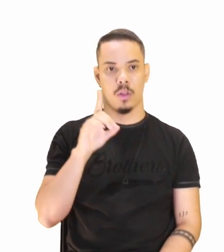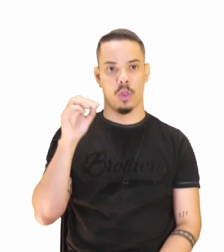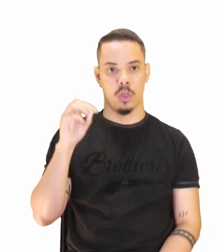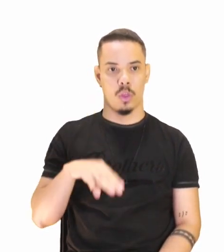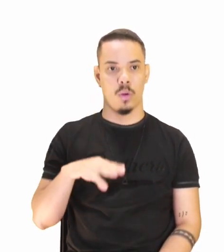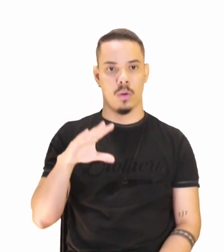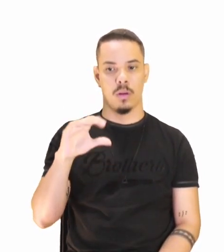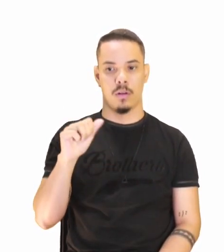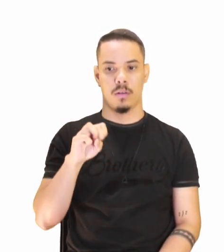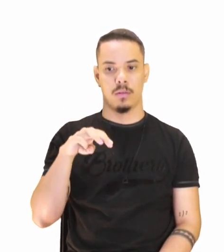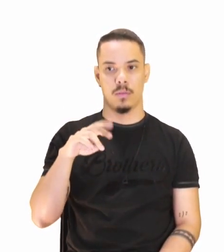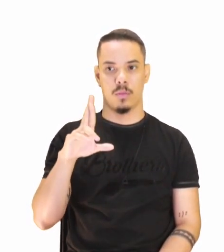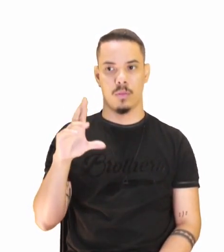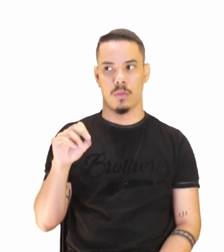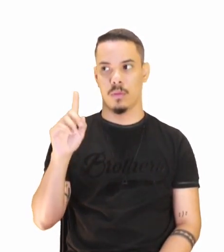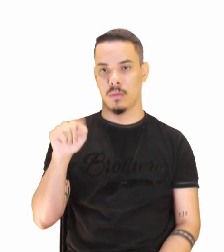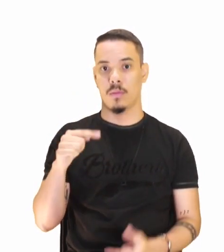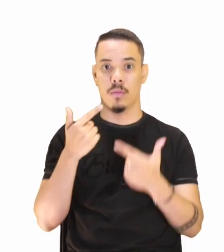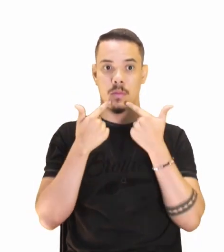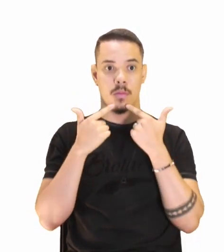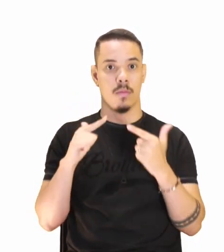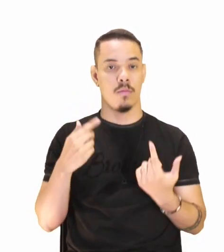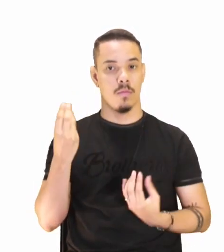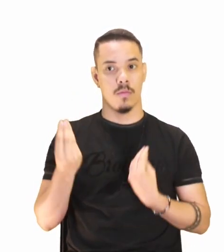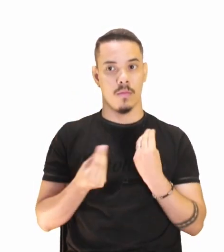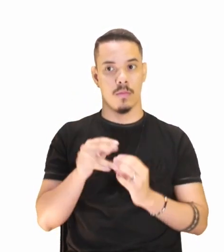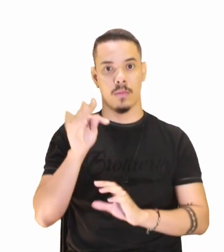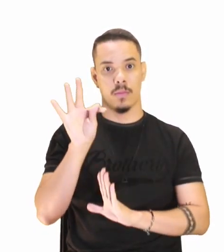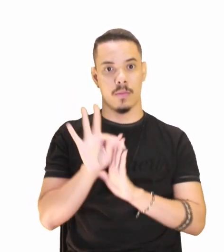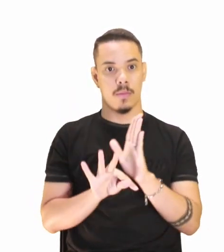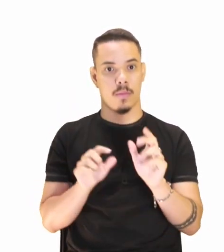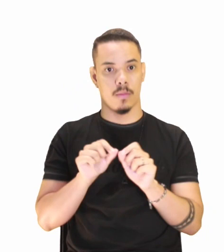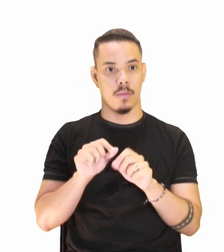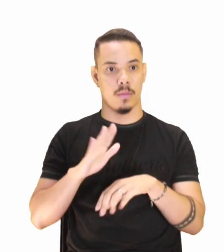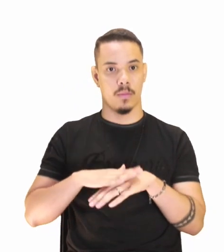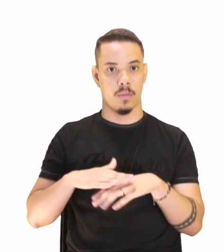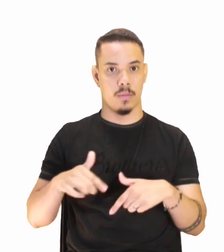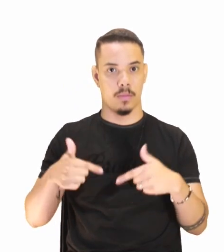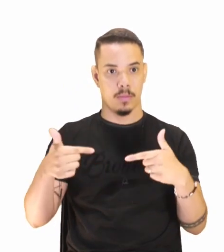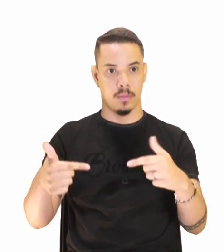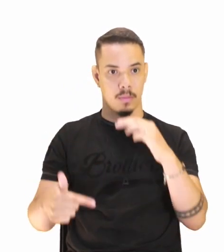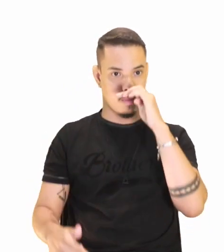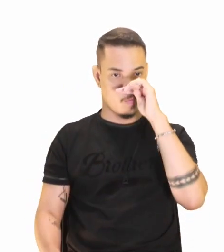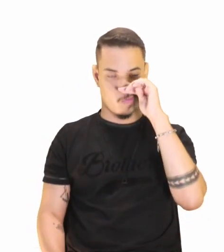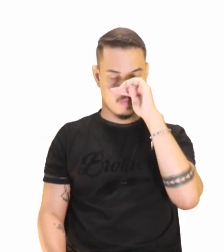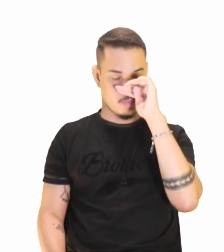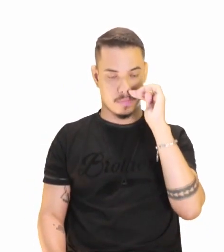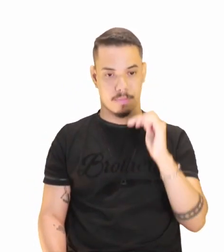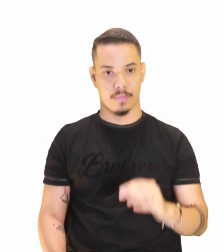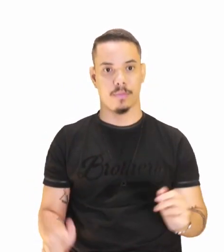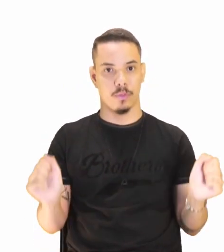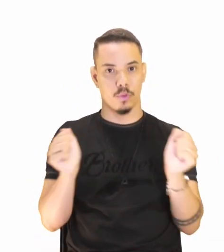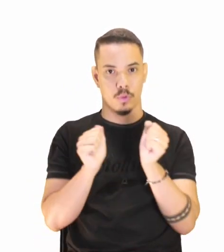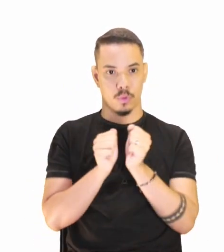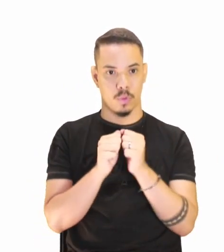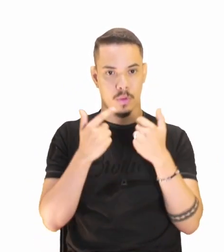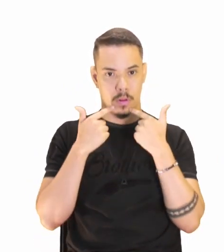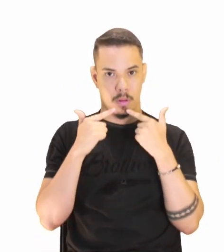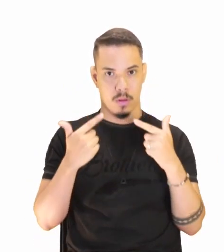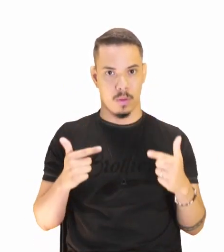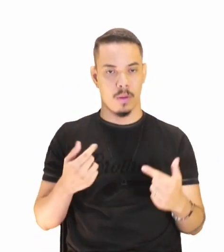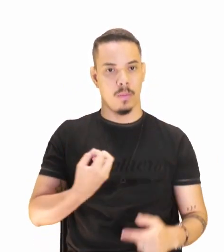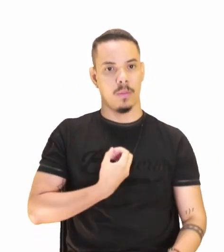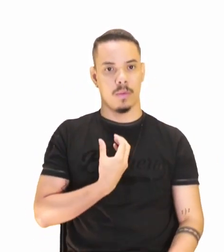essa linguagem, o texto em si, mas como é que ele produziu esse texto, essa linguagem, essa